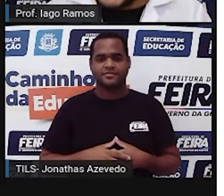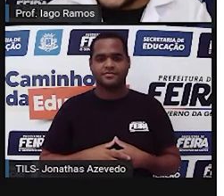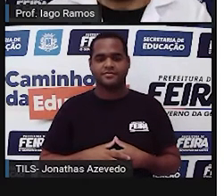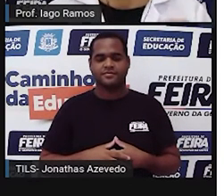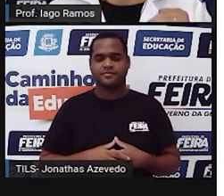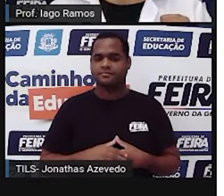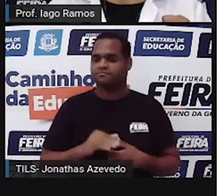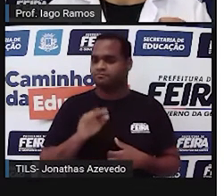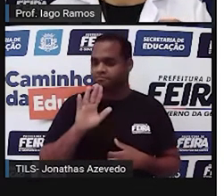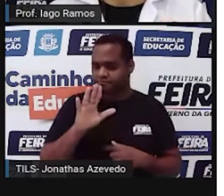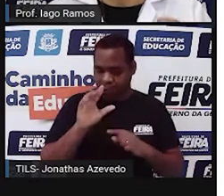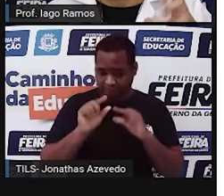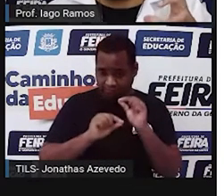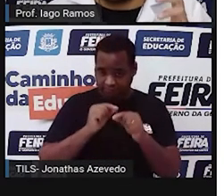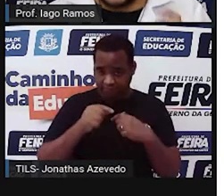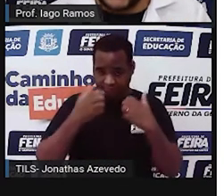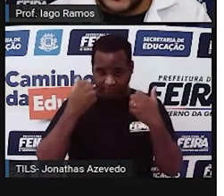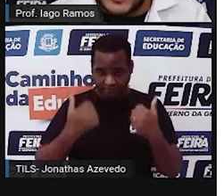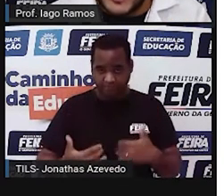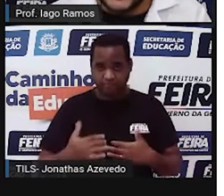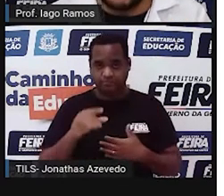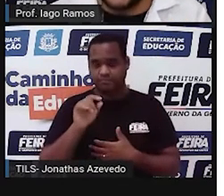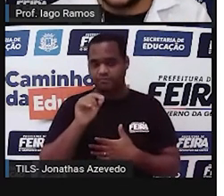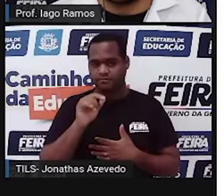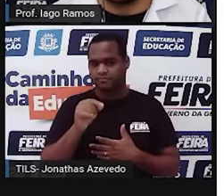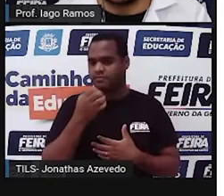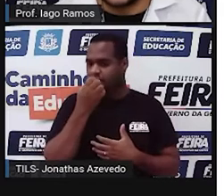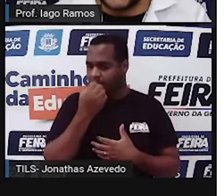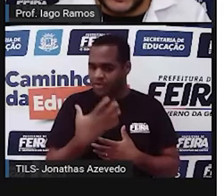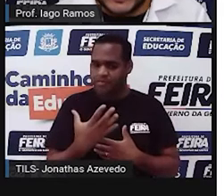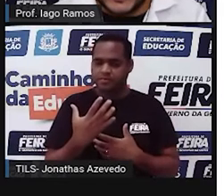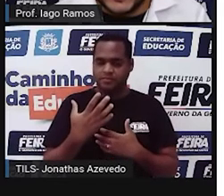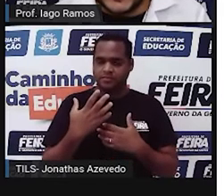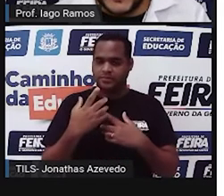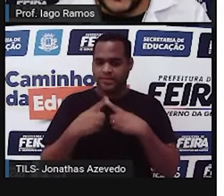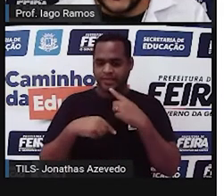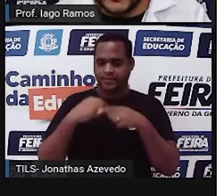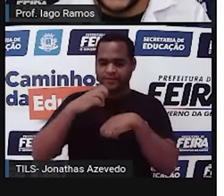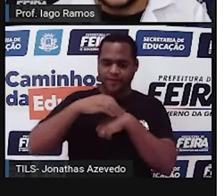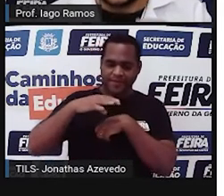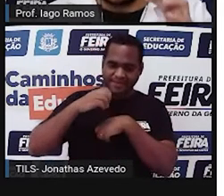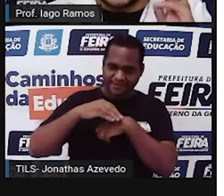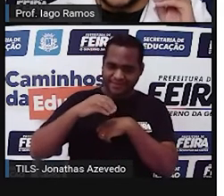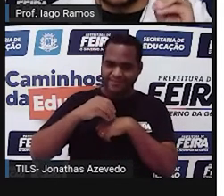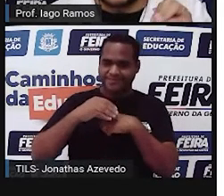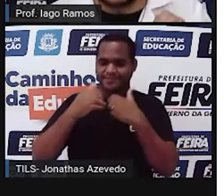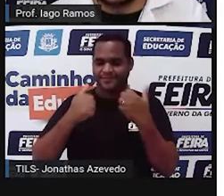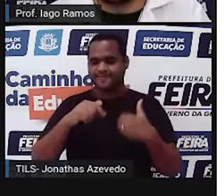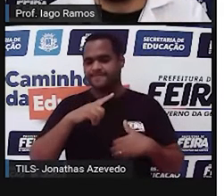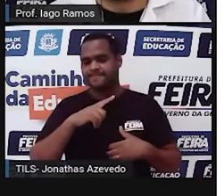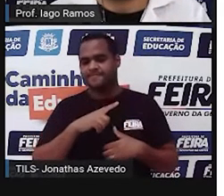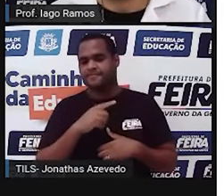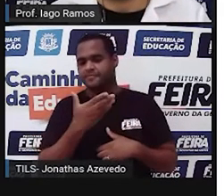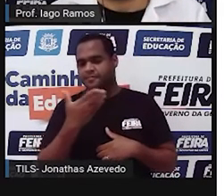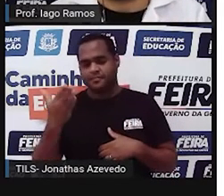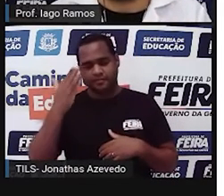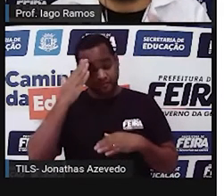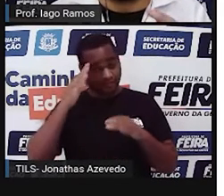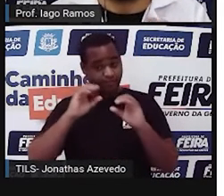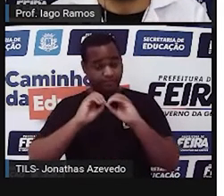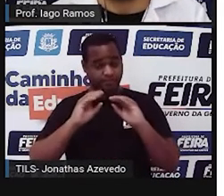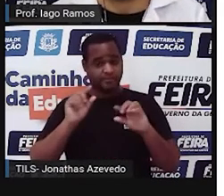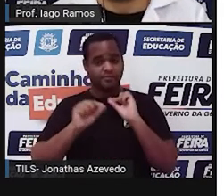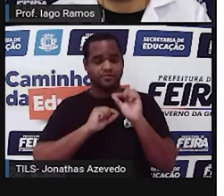Mas, até aqui, né? Foi uma quantidade boa de informações. Certo? O que é que você entendeu até aqui?